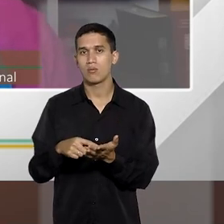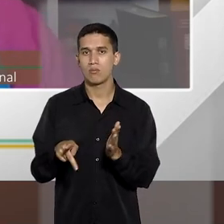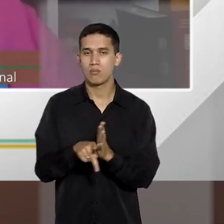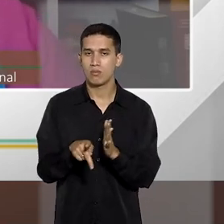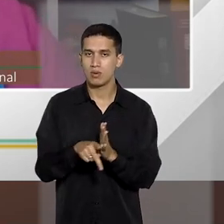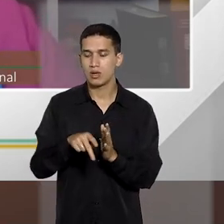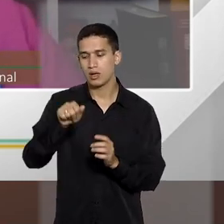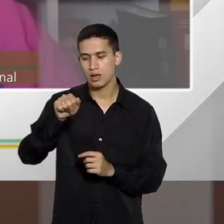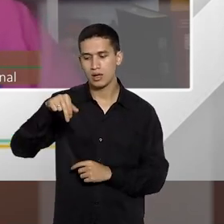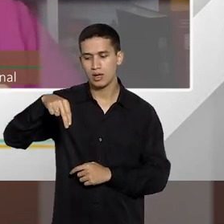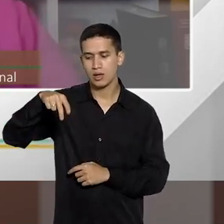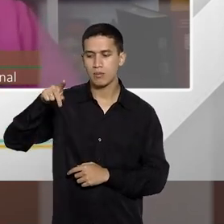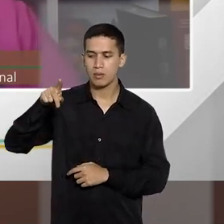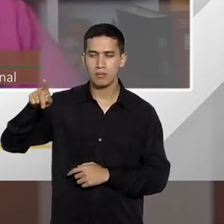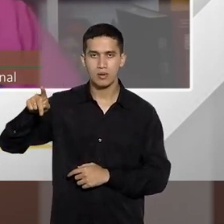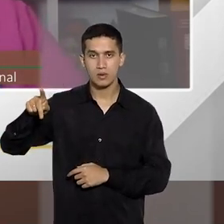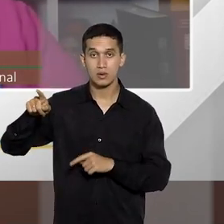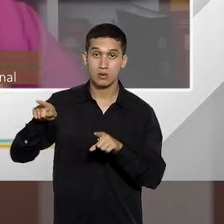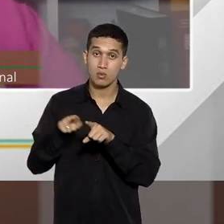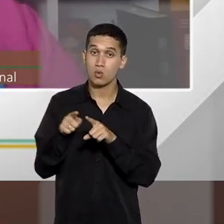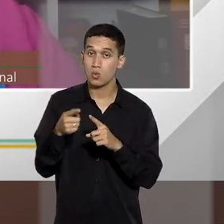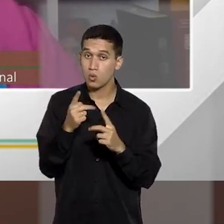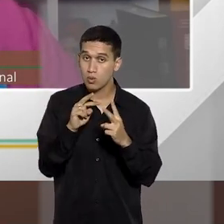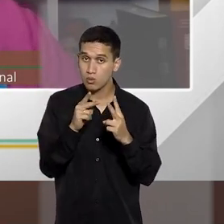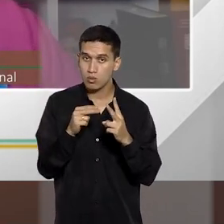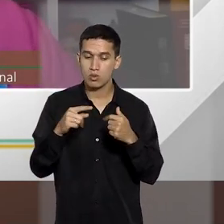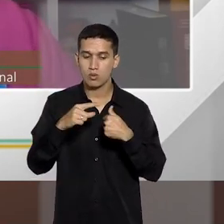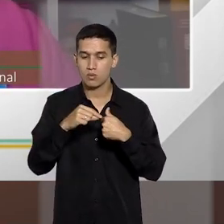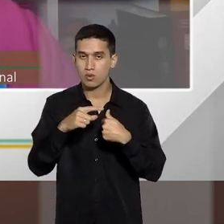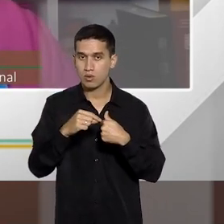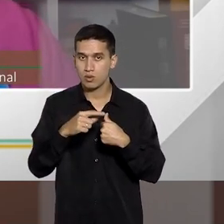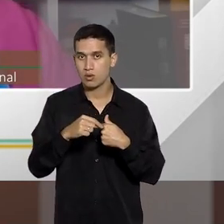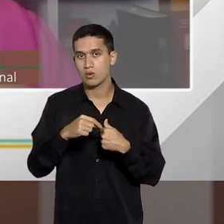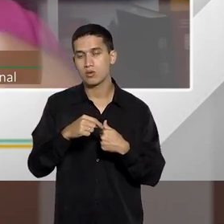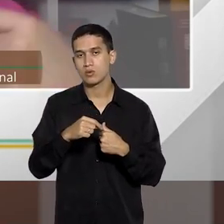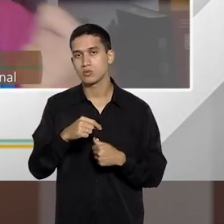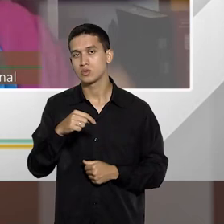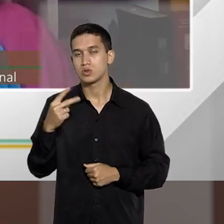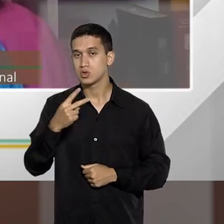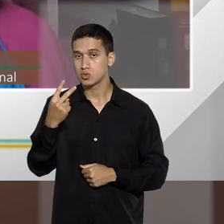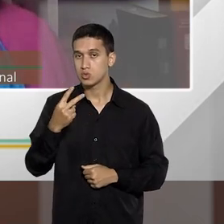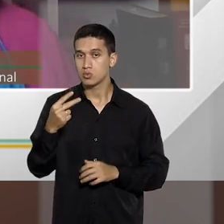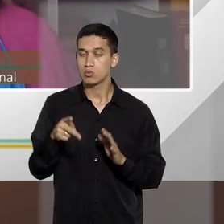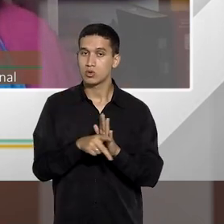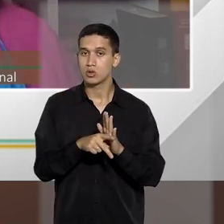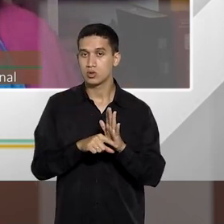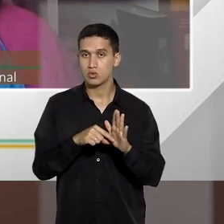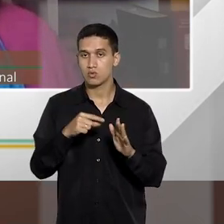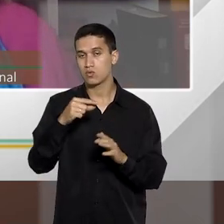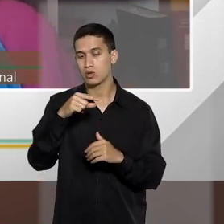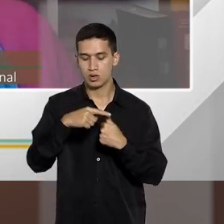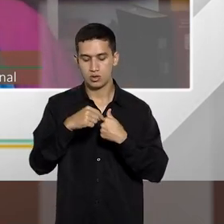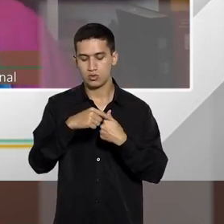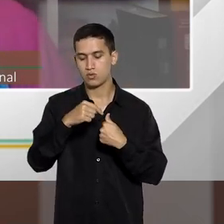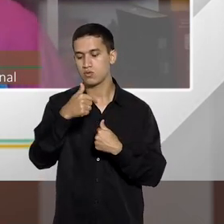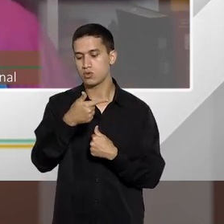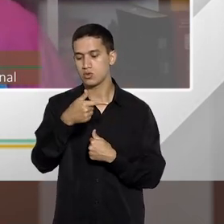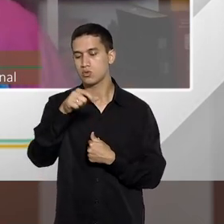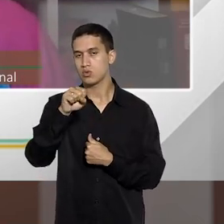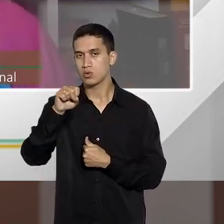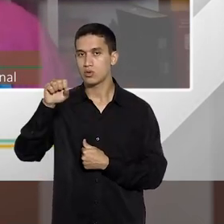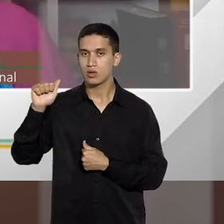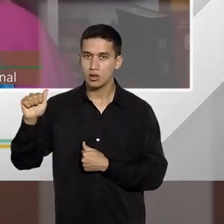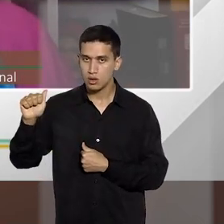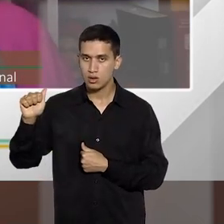E uma das hipóteses previstas no parágrafo 2º do artigo 28A, de vedação do ANPP, que é